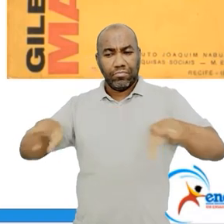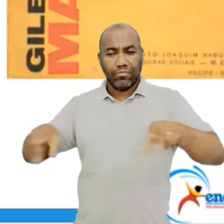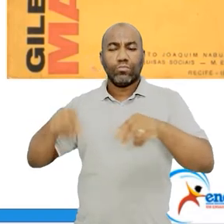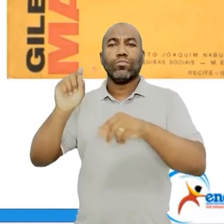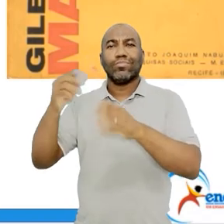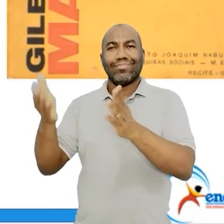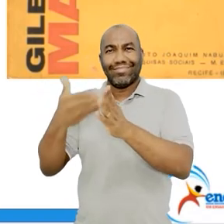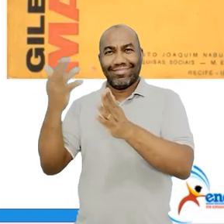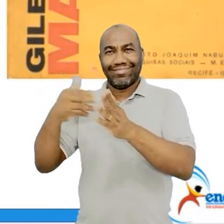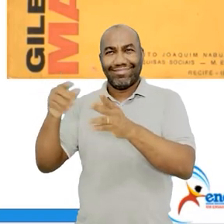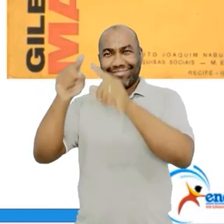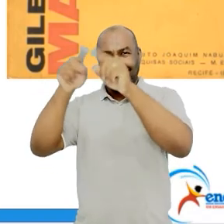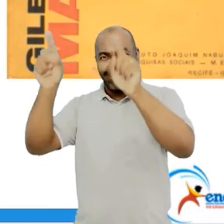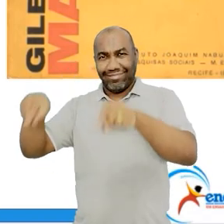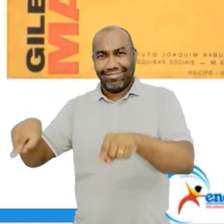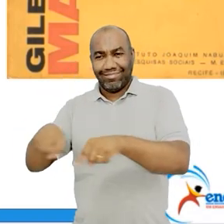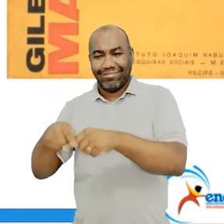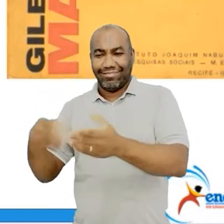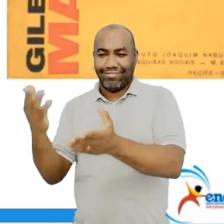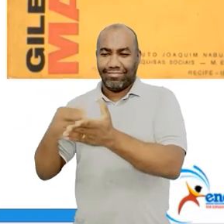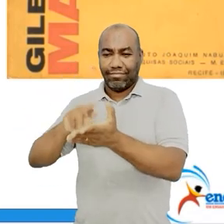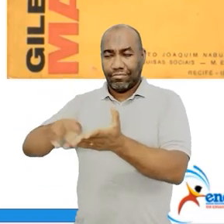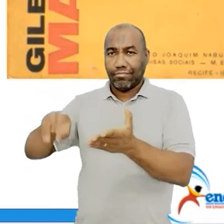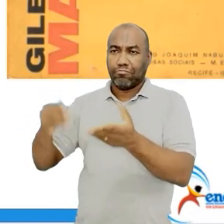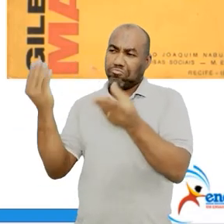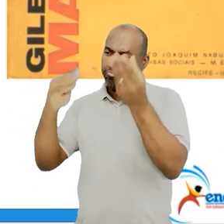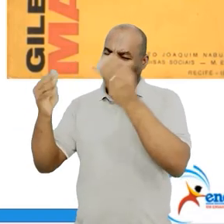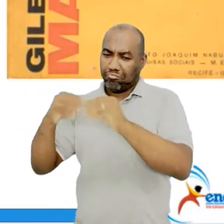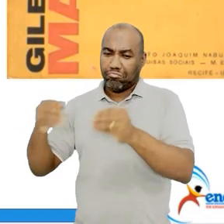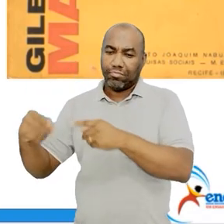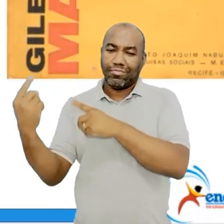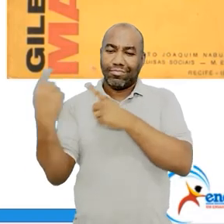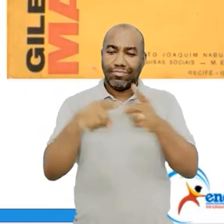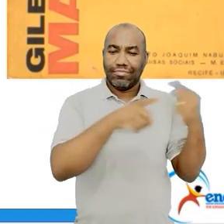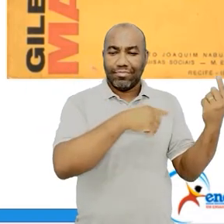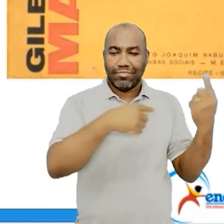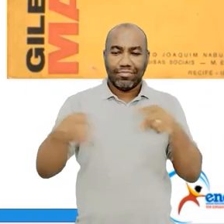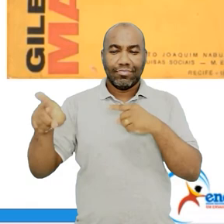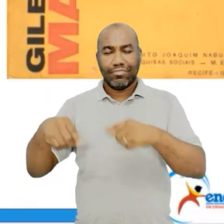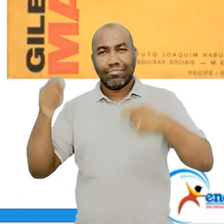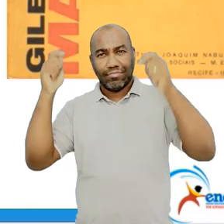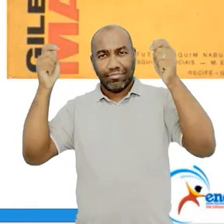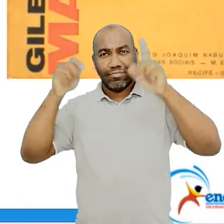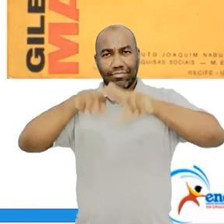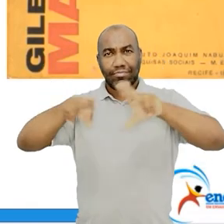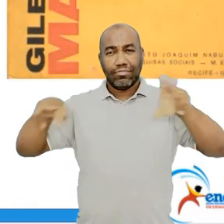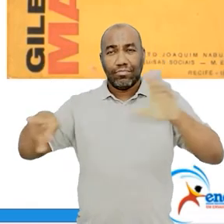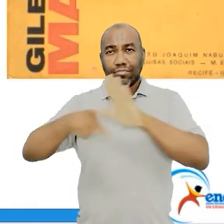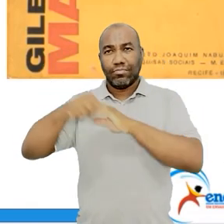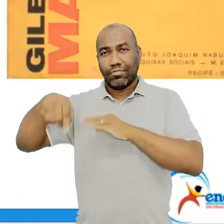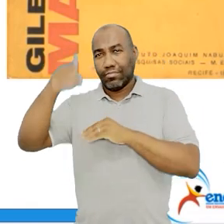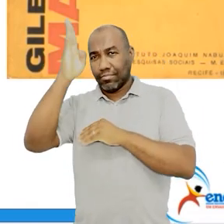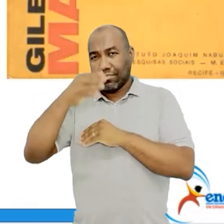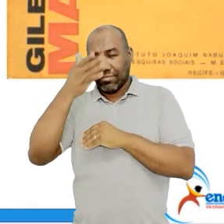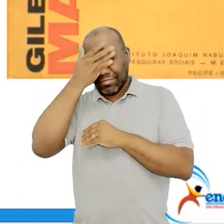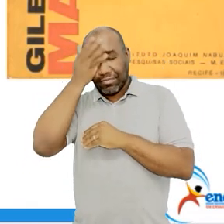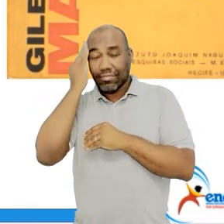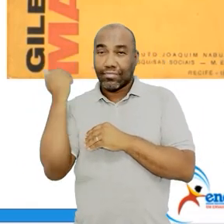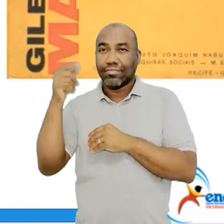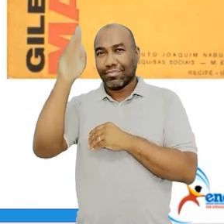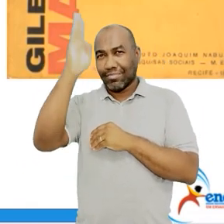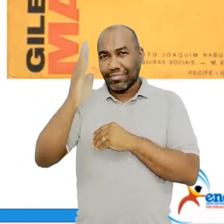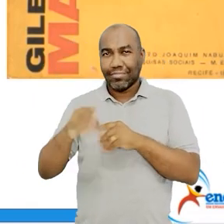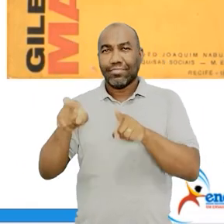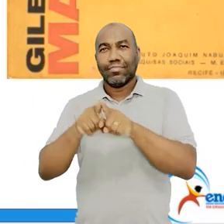e tratar agora com um certo equilíbrio, divulgar as regiões brasileiras, ok? A beleza que